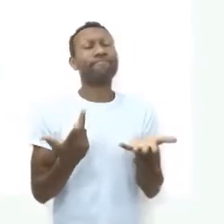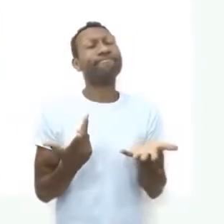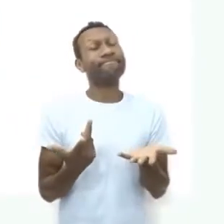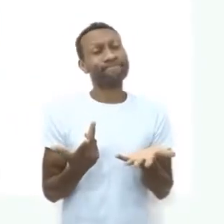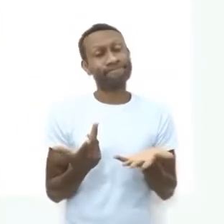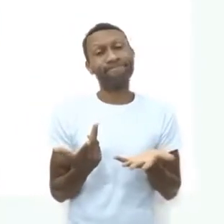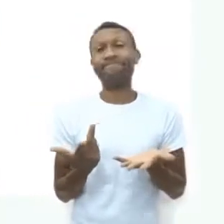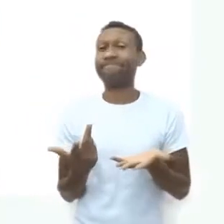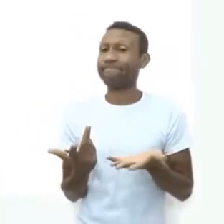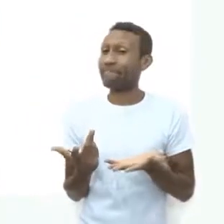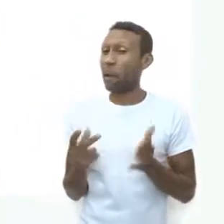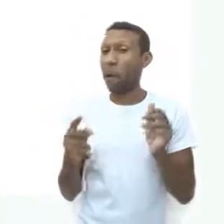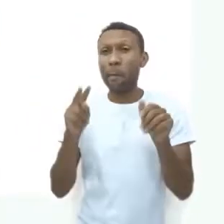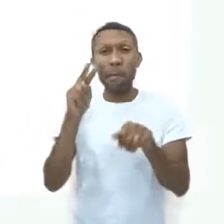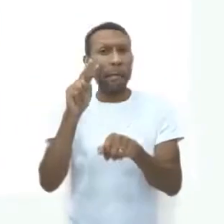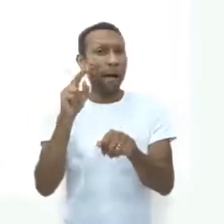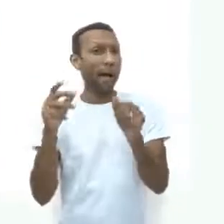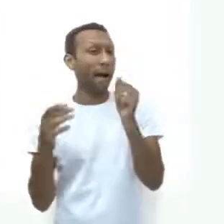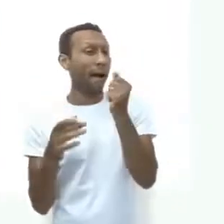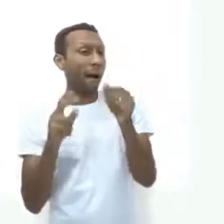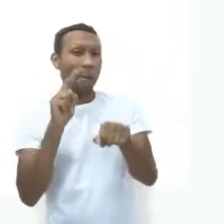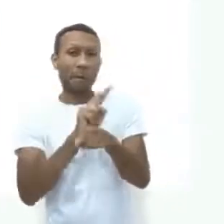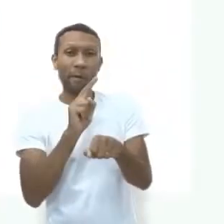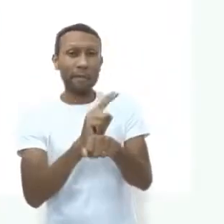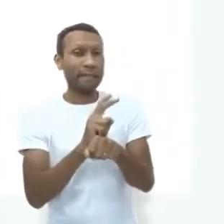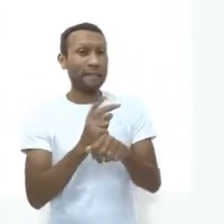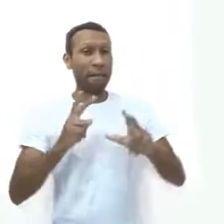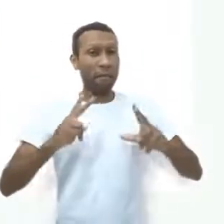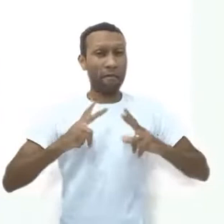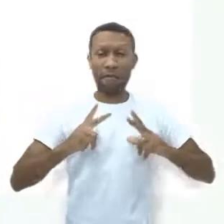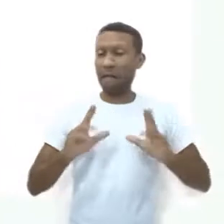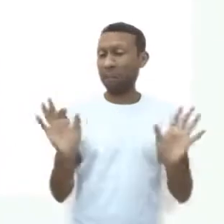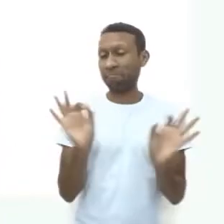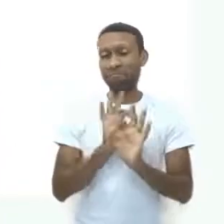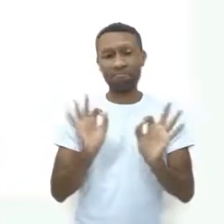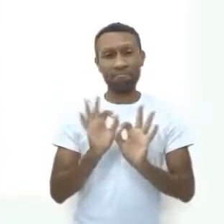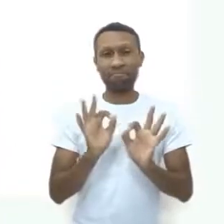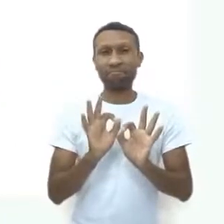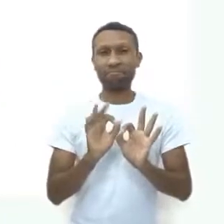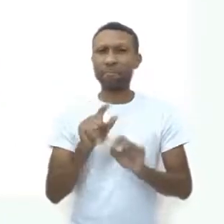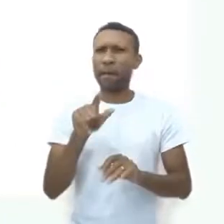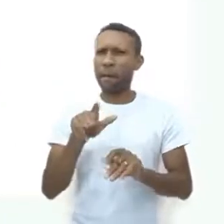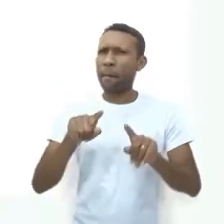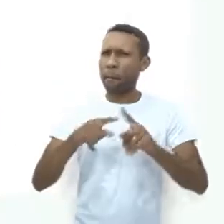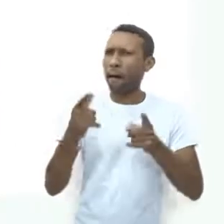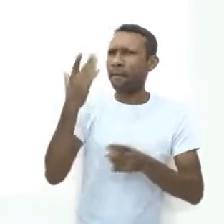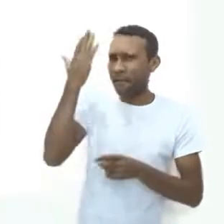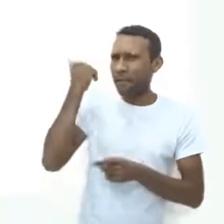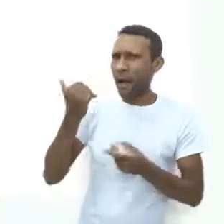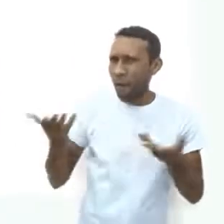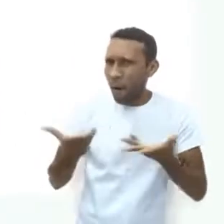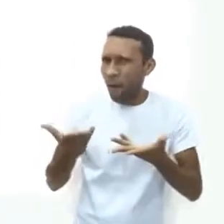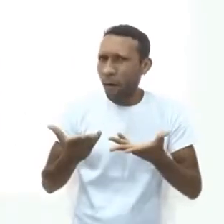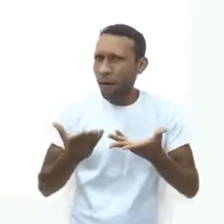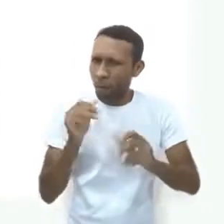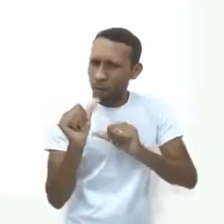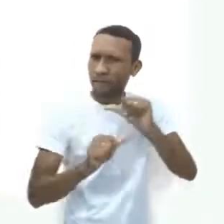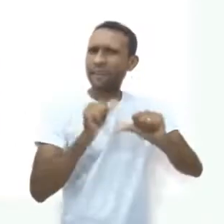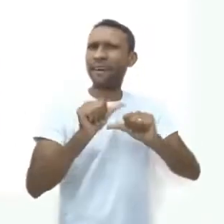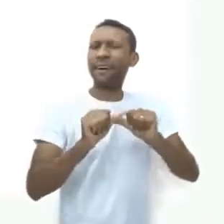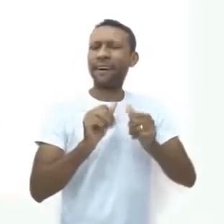você não está protegendo sua privacidade muito bem. Mas agora você sabe o que é preciso fazer para melhorar.